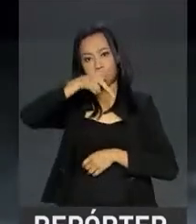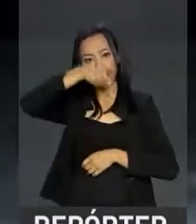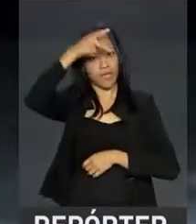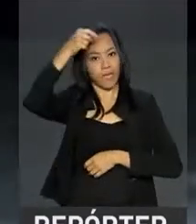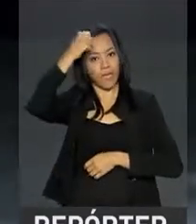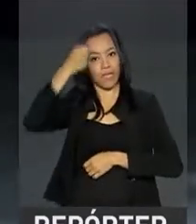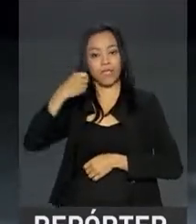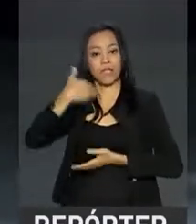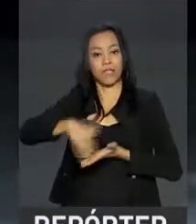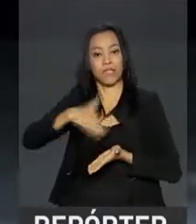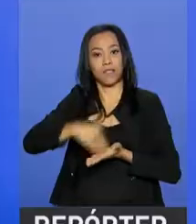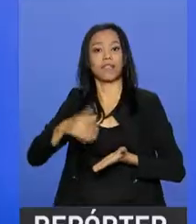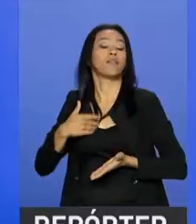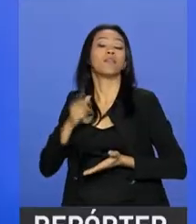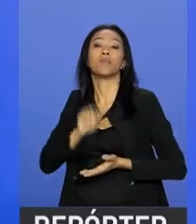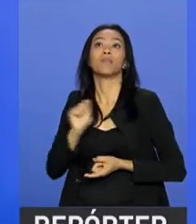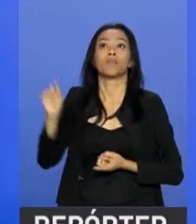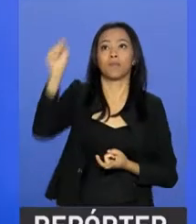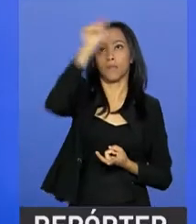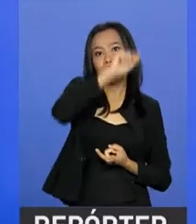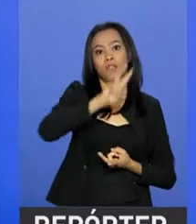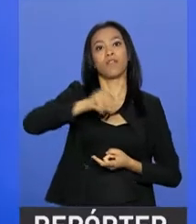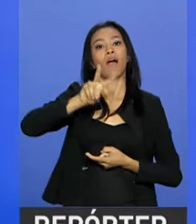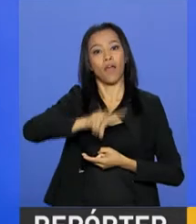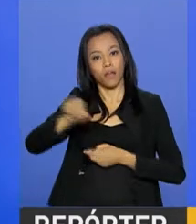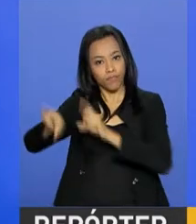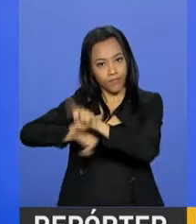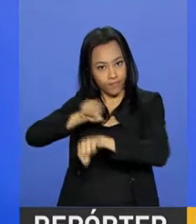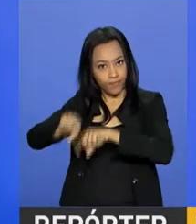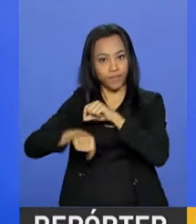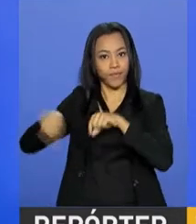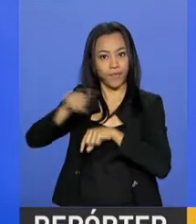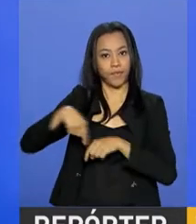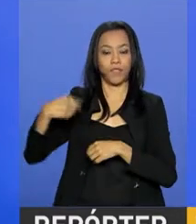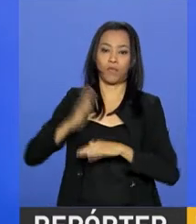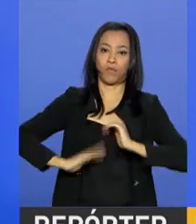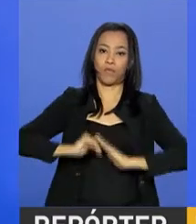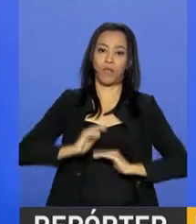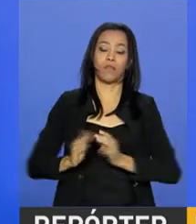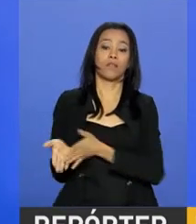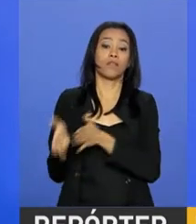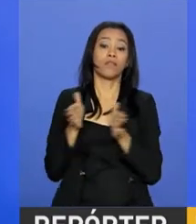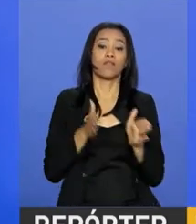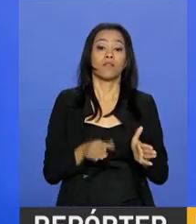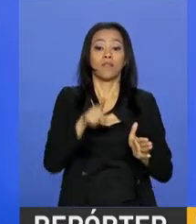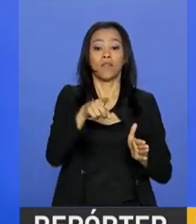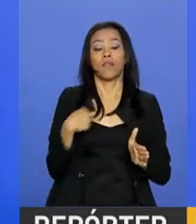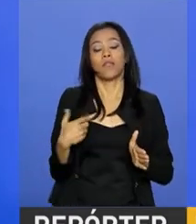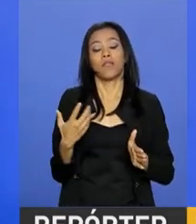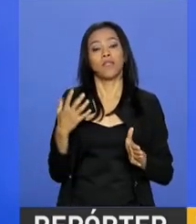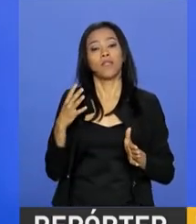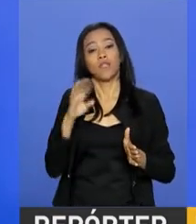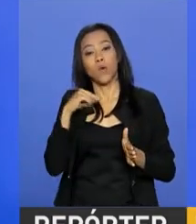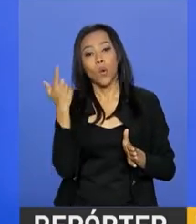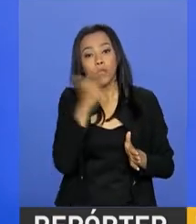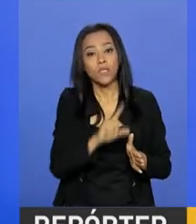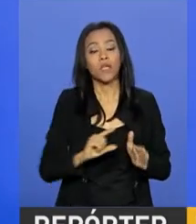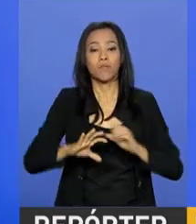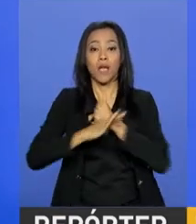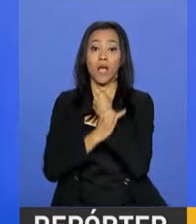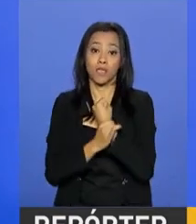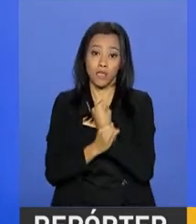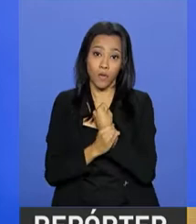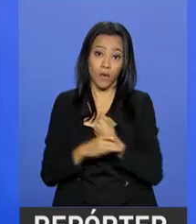educação dos municípios. A luta no médio e longo prazo é que a gente possa assegurar a todas as crianças do